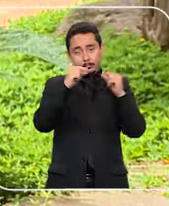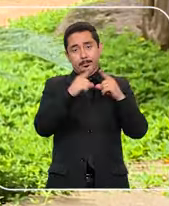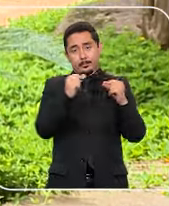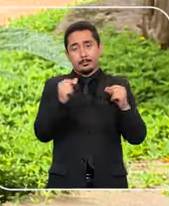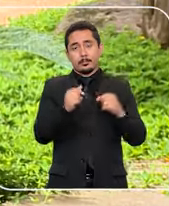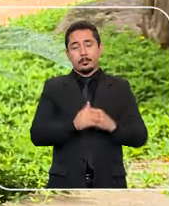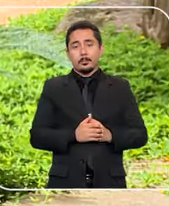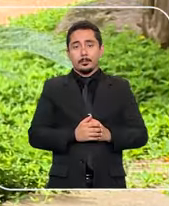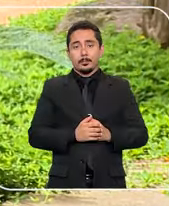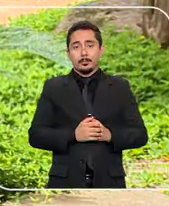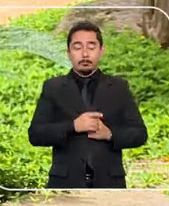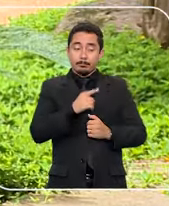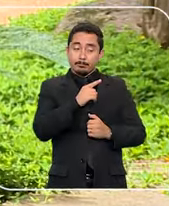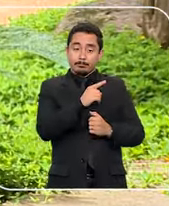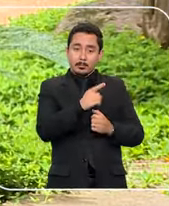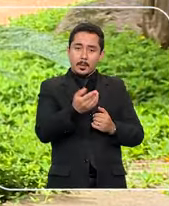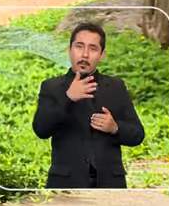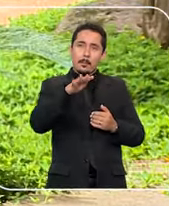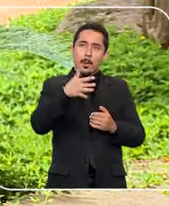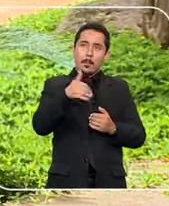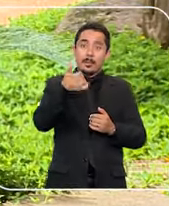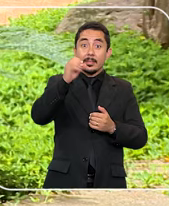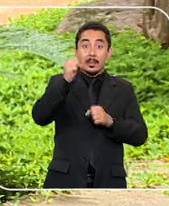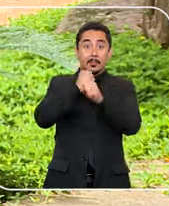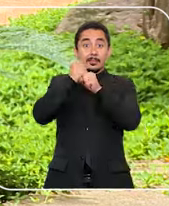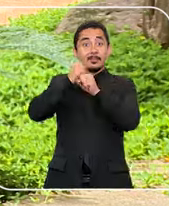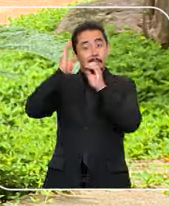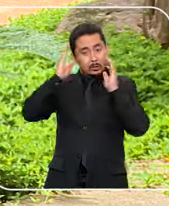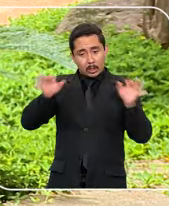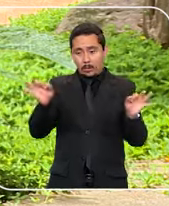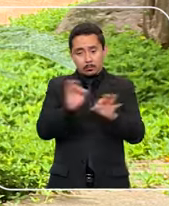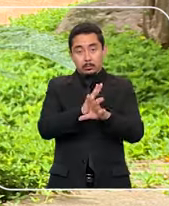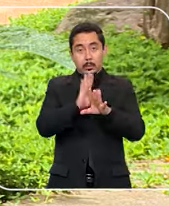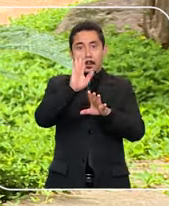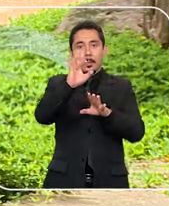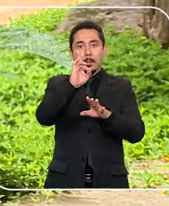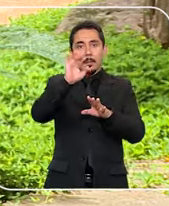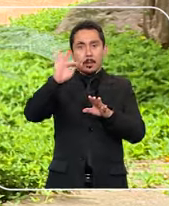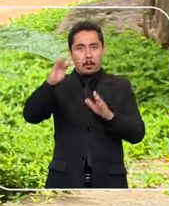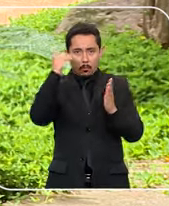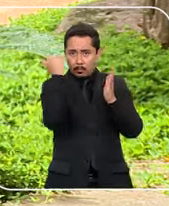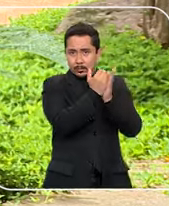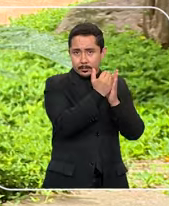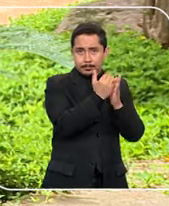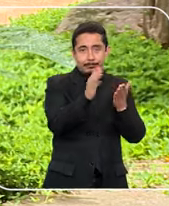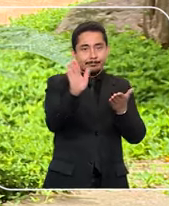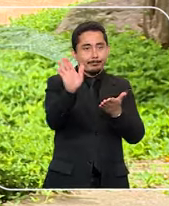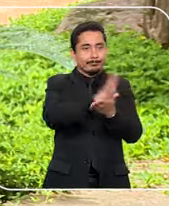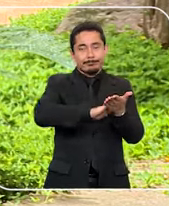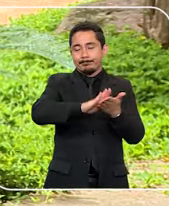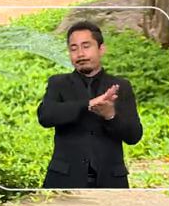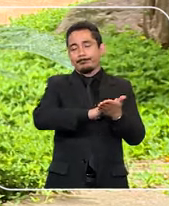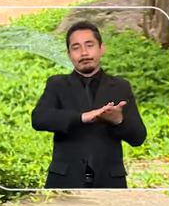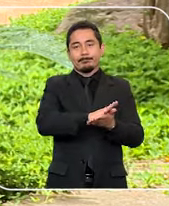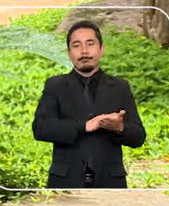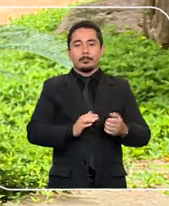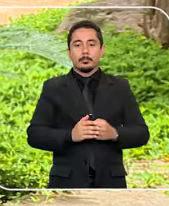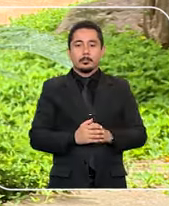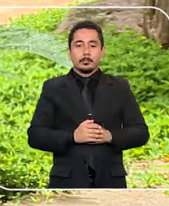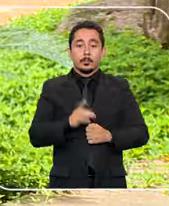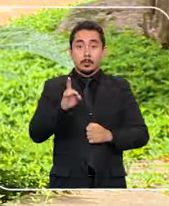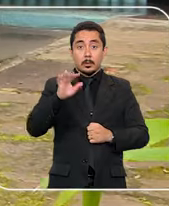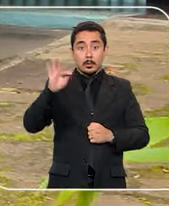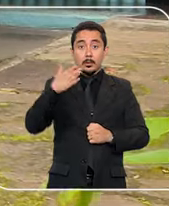em Brasília. A condenação transitou em julgado há mais de 10 anos, mas o Distrito Federal não cumpriu a obrigação de demolir as